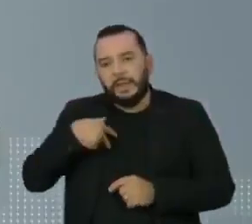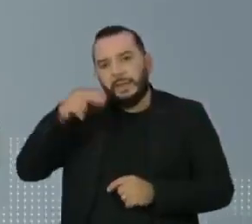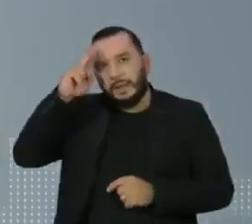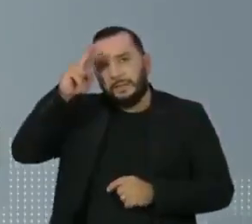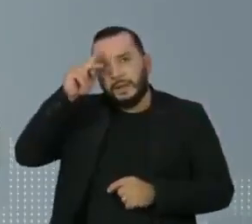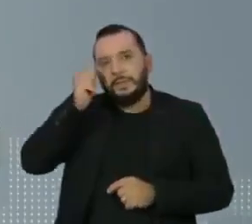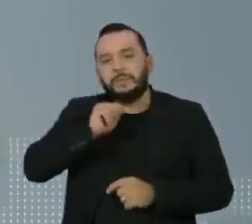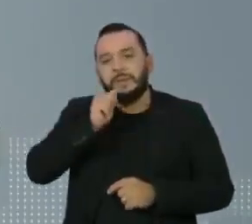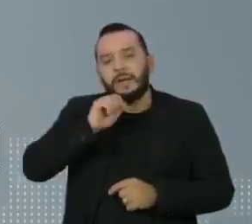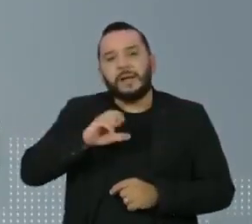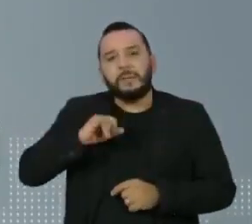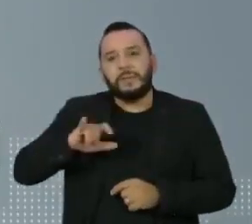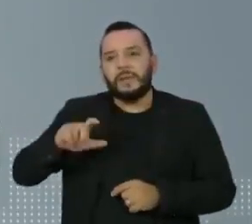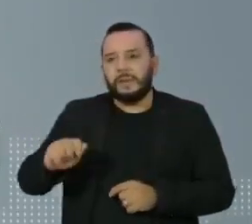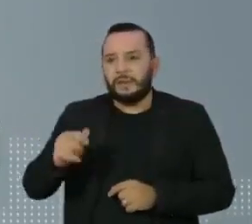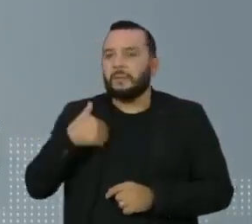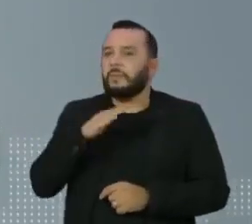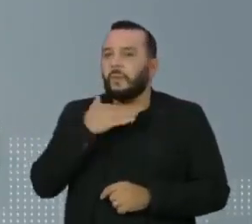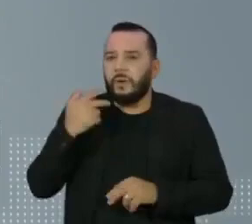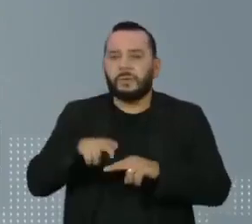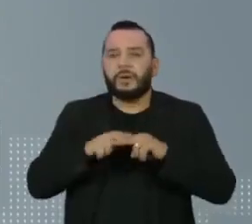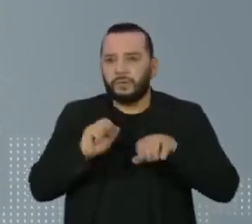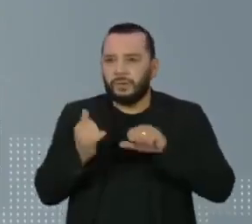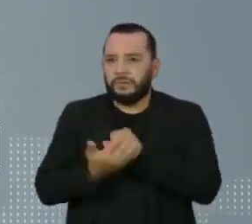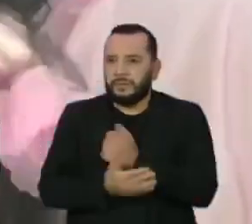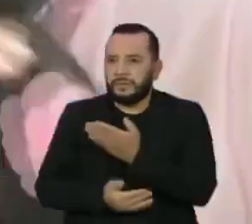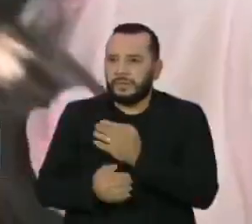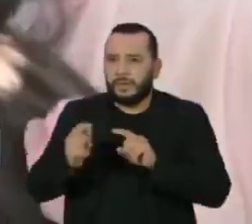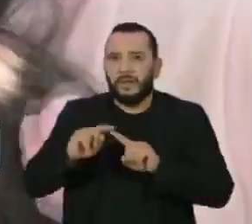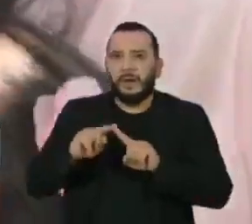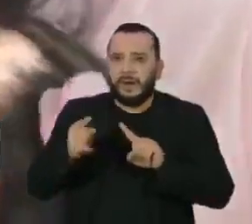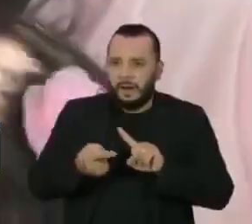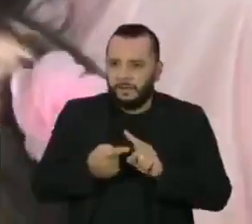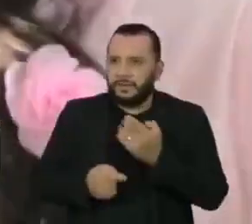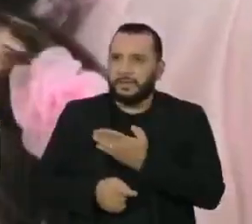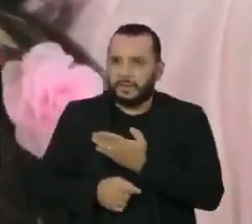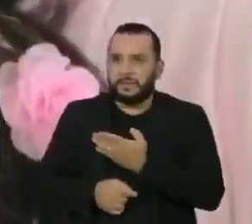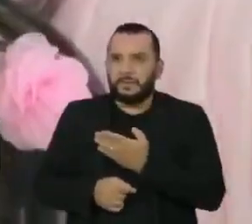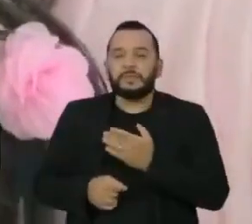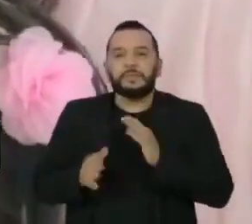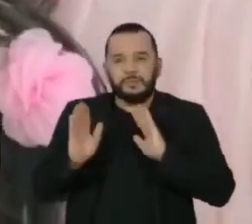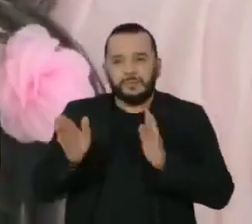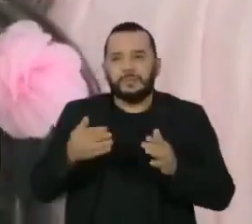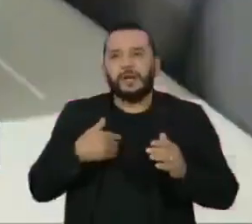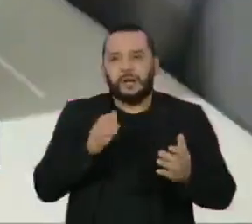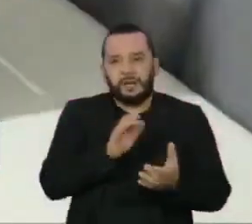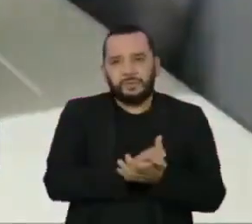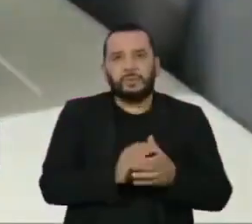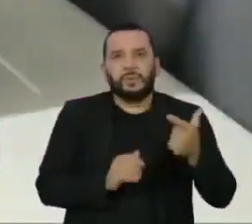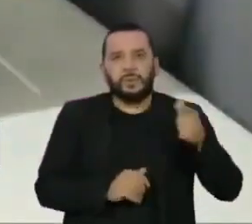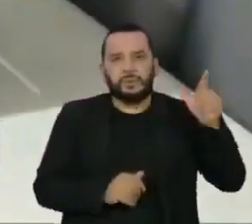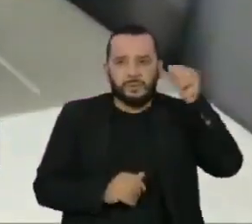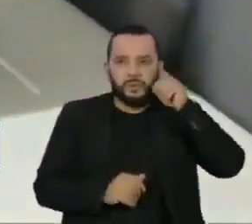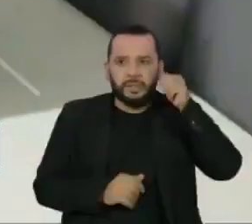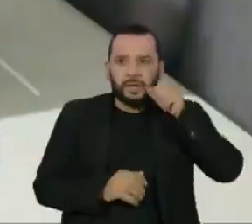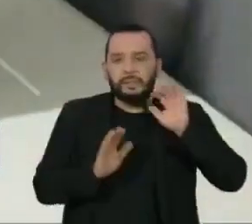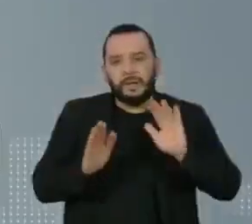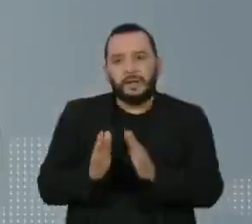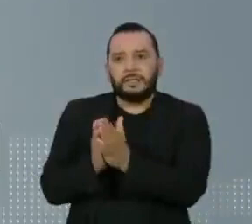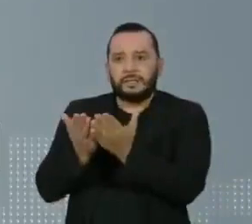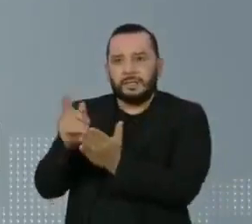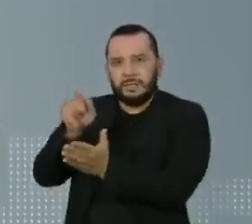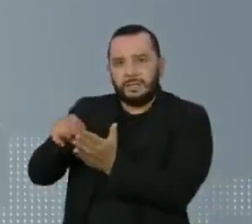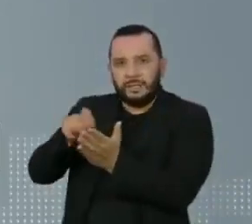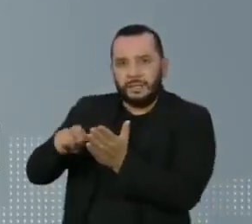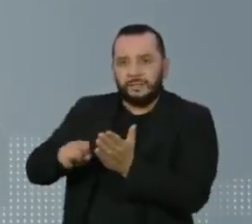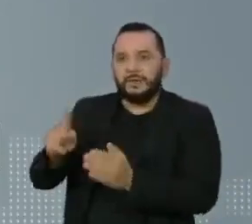Camila, vítima da Covid-19 quando estava gestante. Embora tenha se casado novamente, ele ainda escreveu um livro com